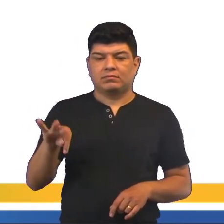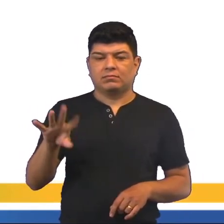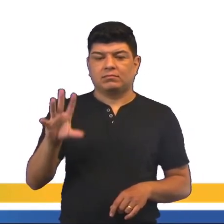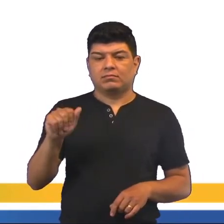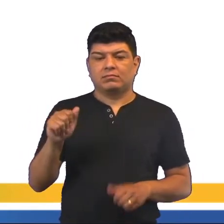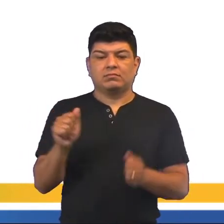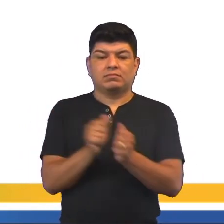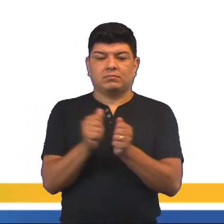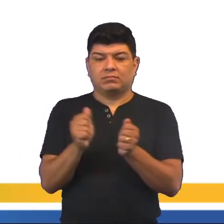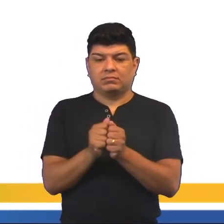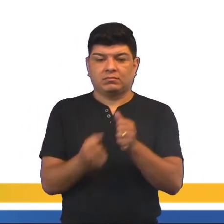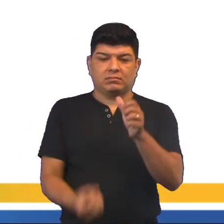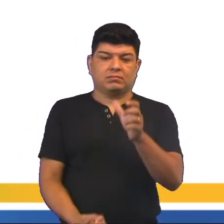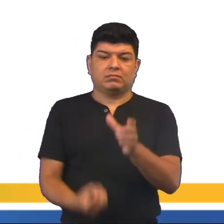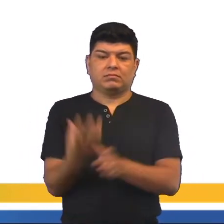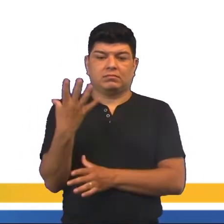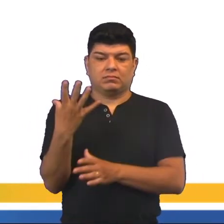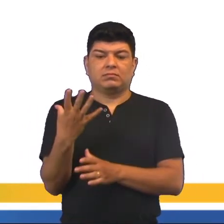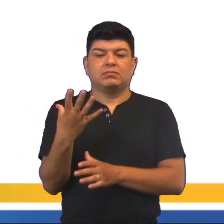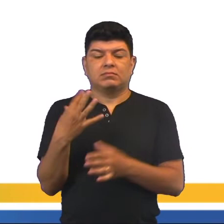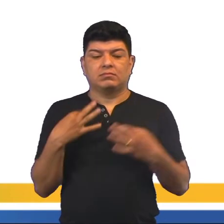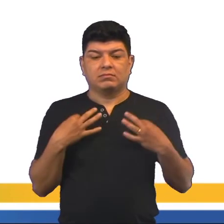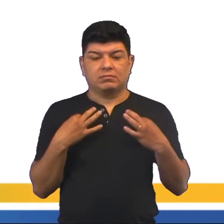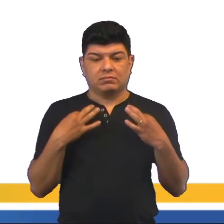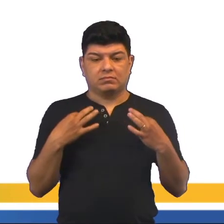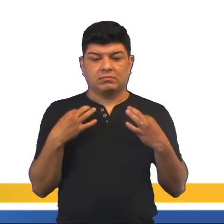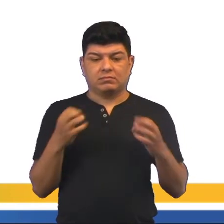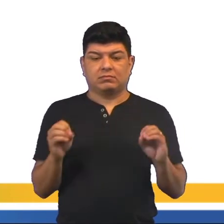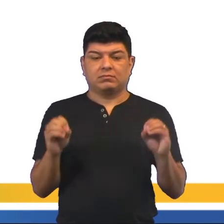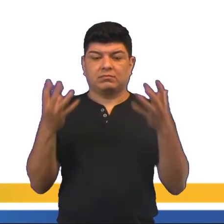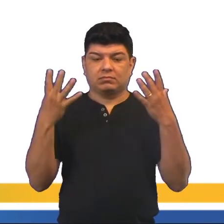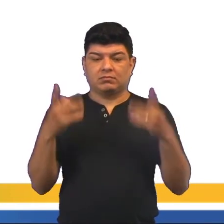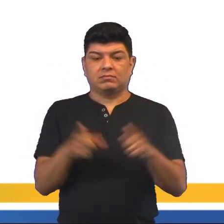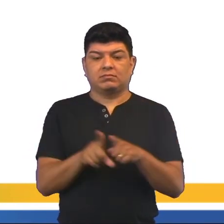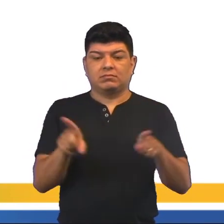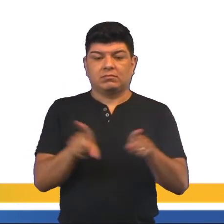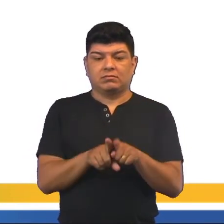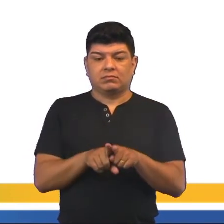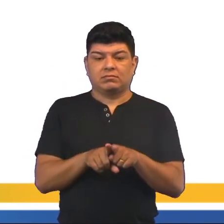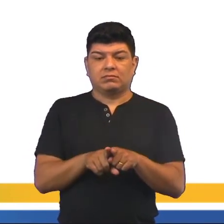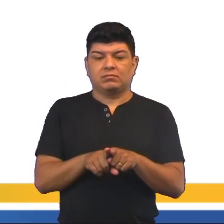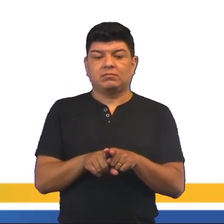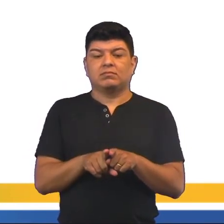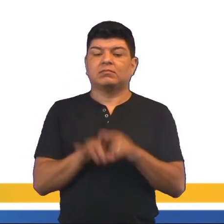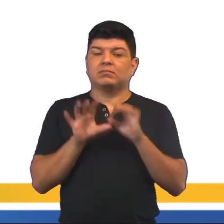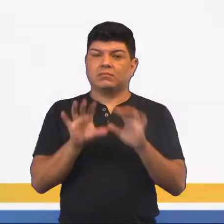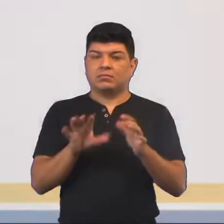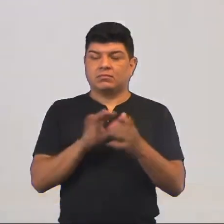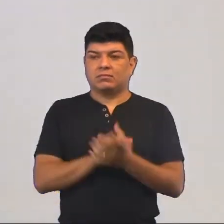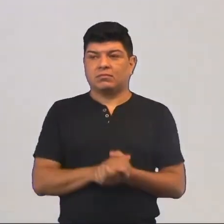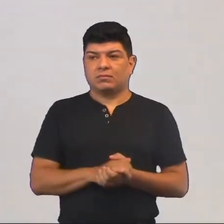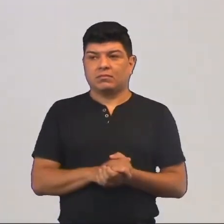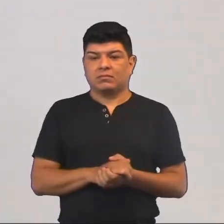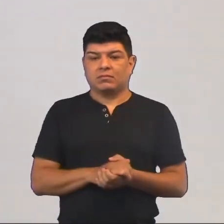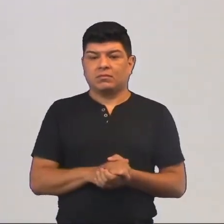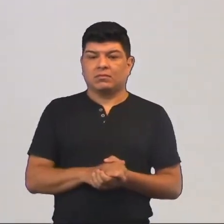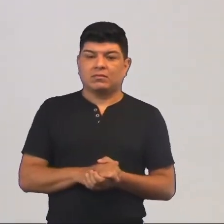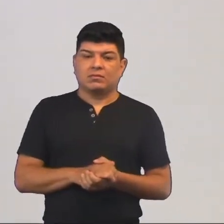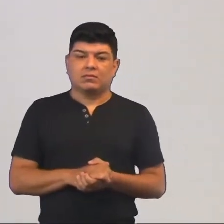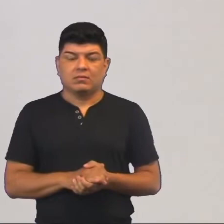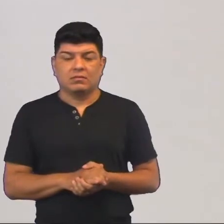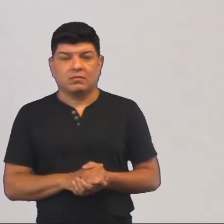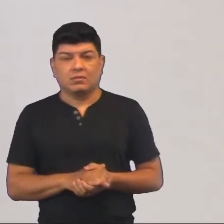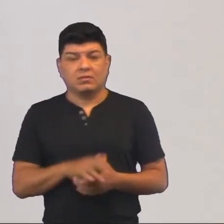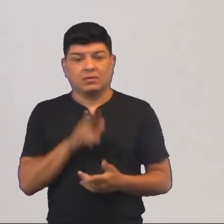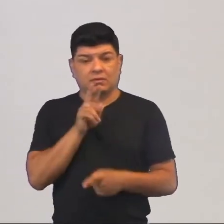acompanha a criação dos trajes para um espetáculo teatral, né? Então, o figurinista, ele não só